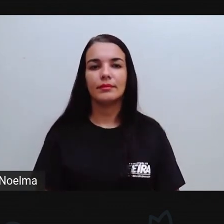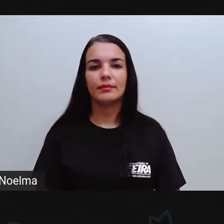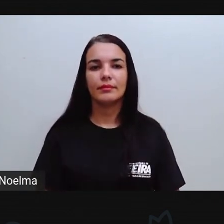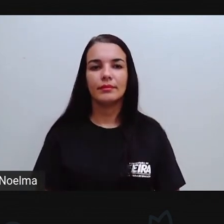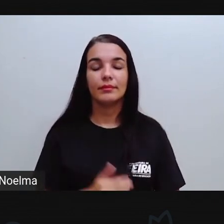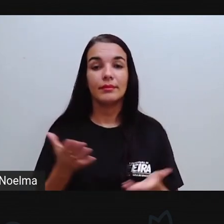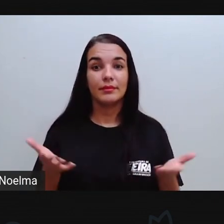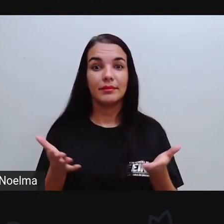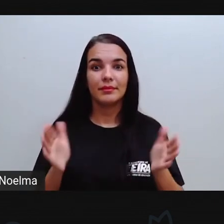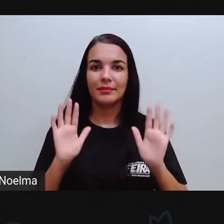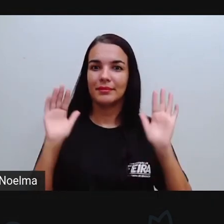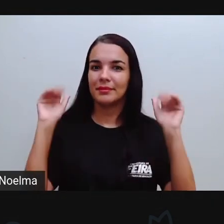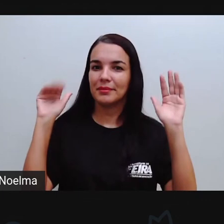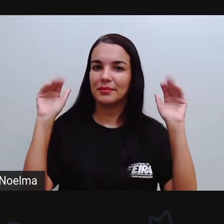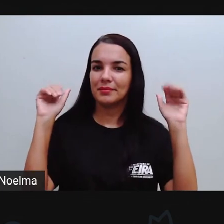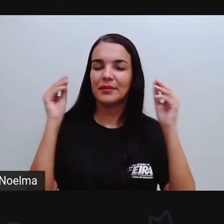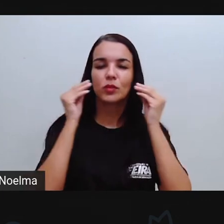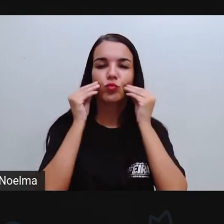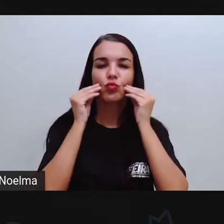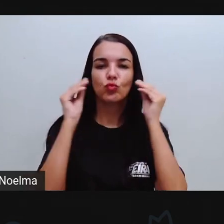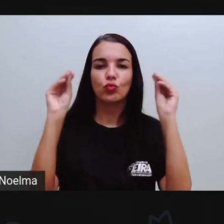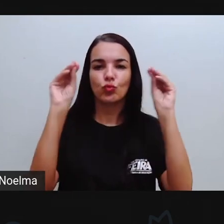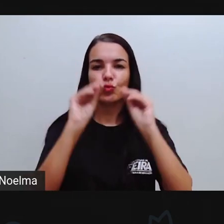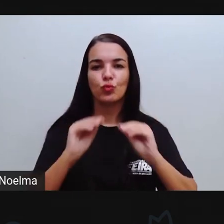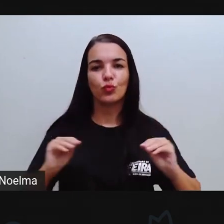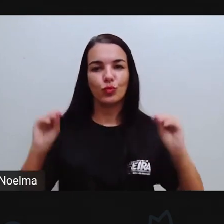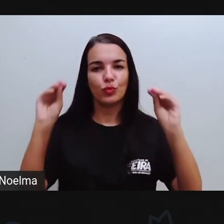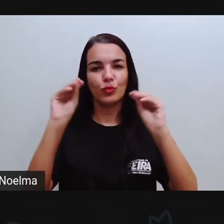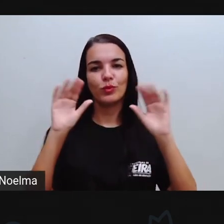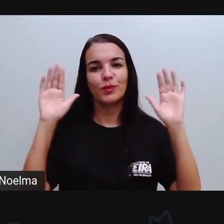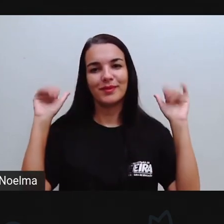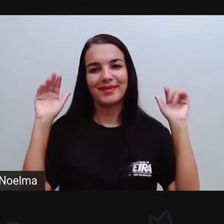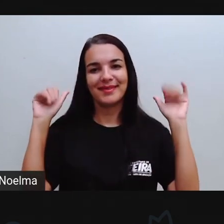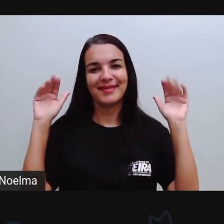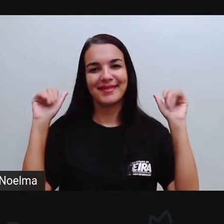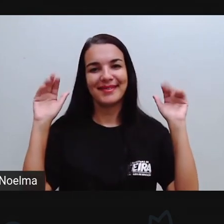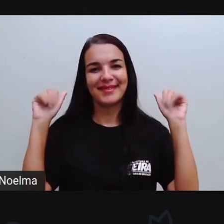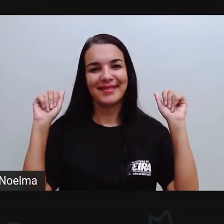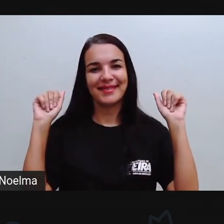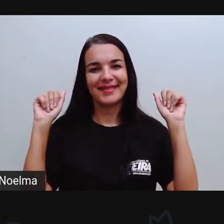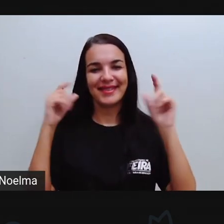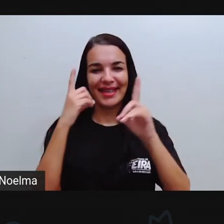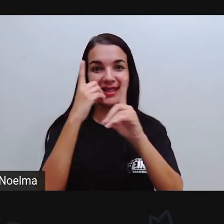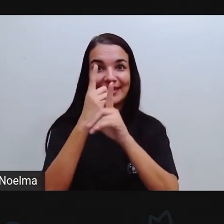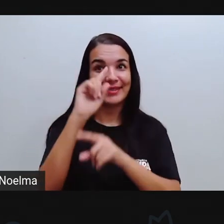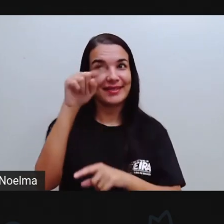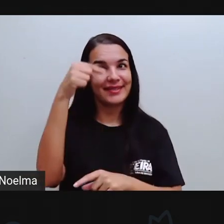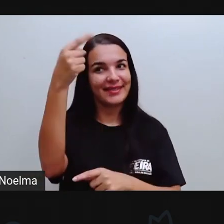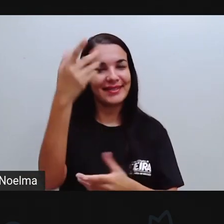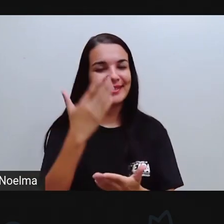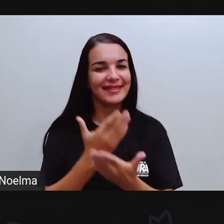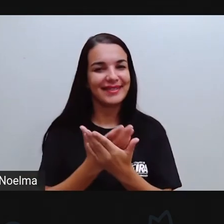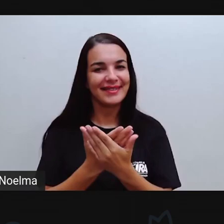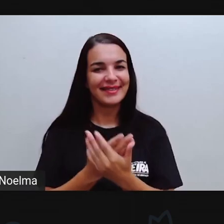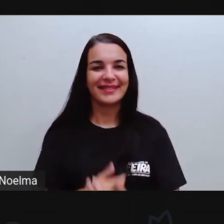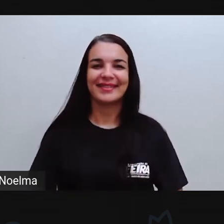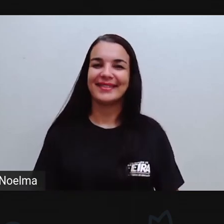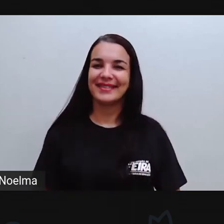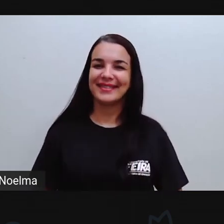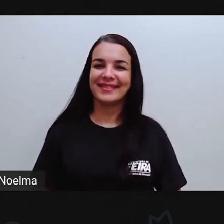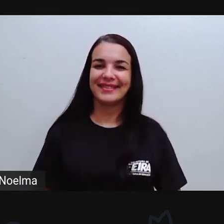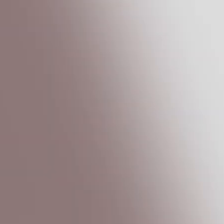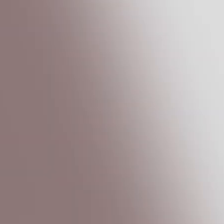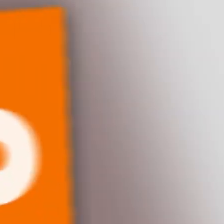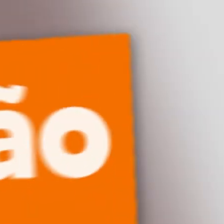Eu vou ficando por aqui. beijinho no coração de cada um de vocês e a gente se encontra na próxima aula. Tchau,